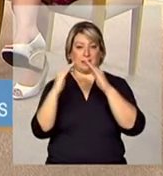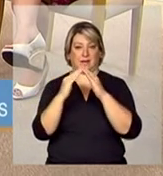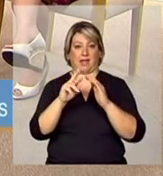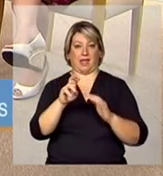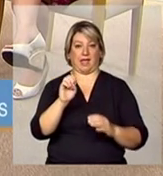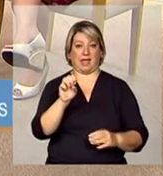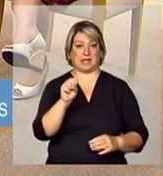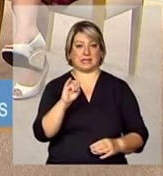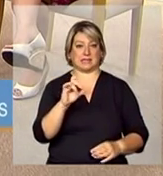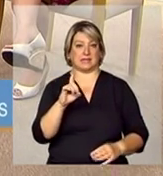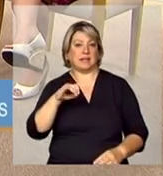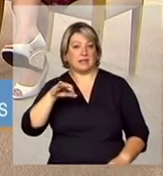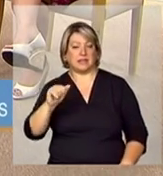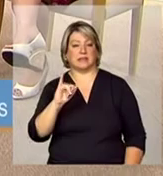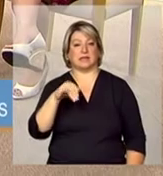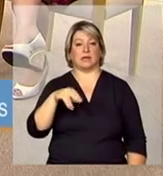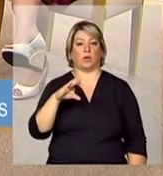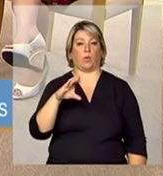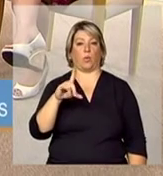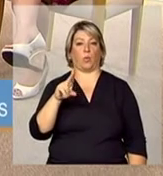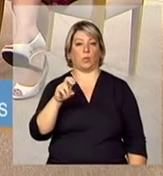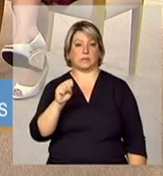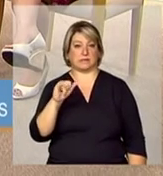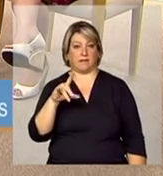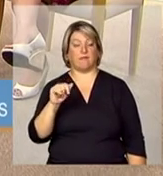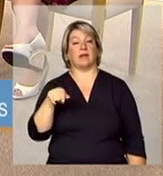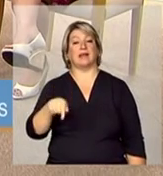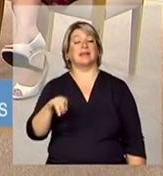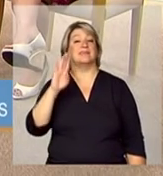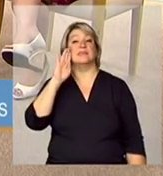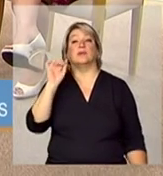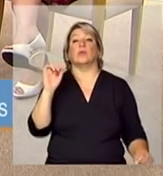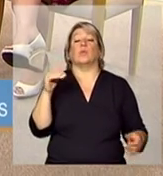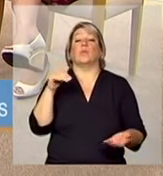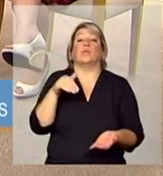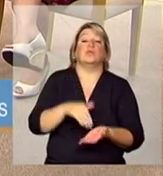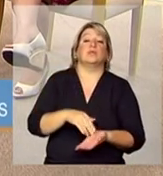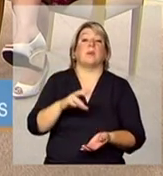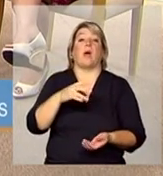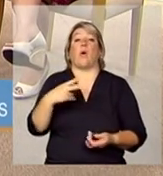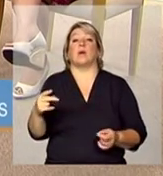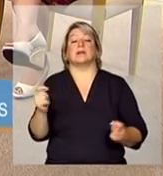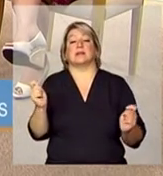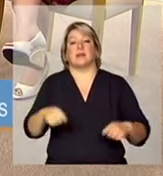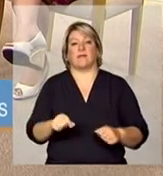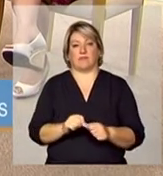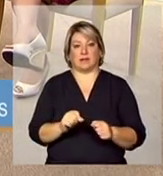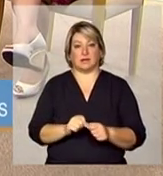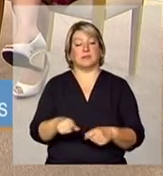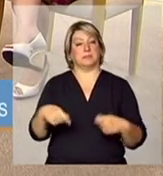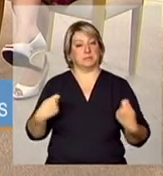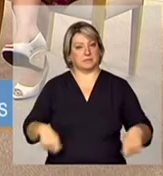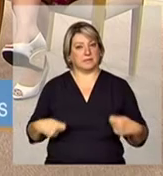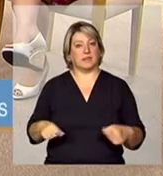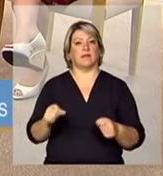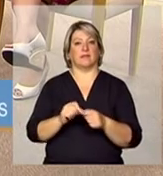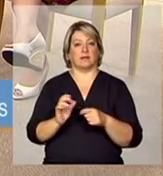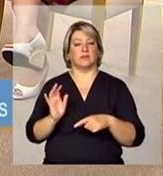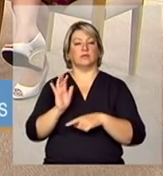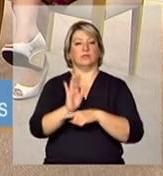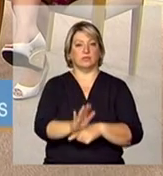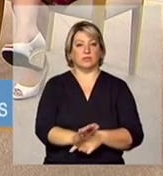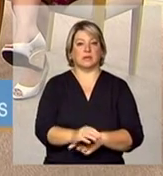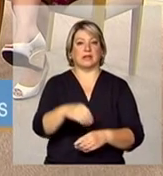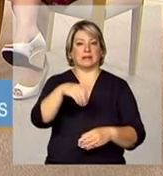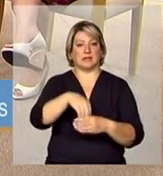ser encarado como um último um último recurso um recurso extremamente válido e um recurso que é necessário estar inserido dentro do